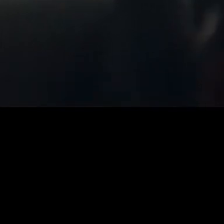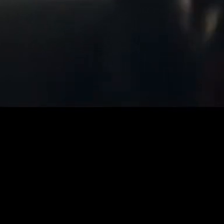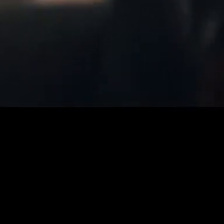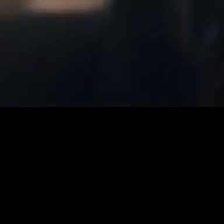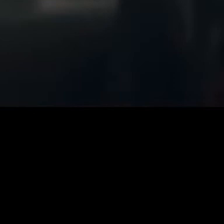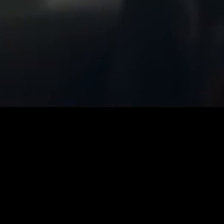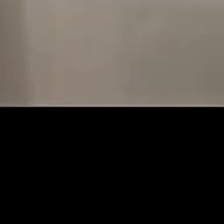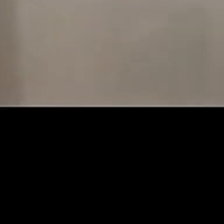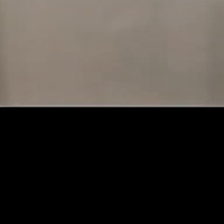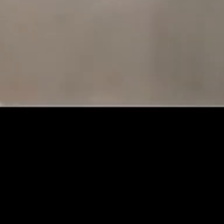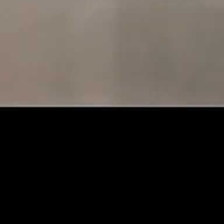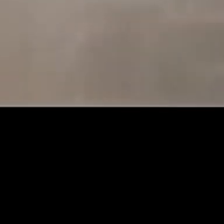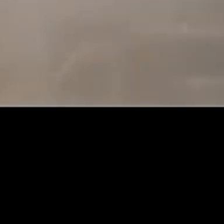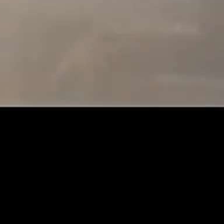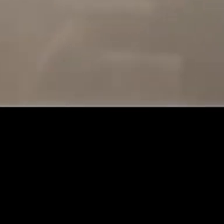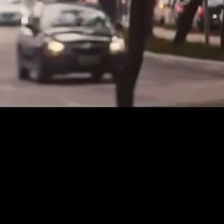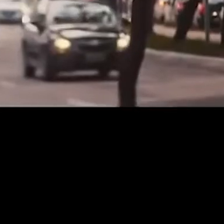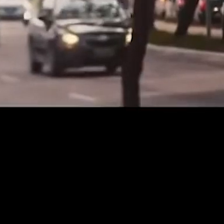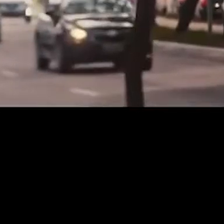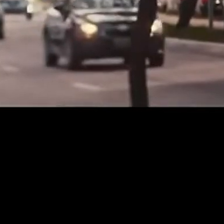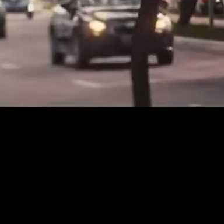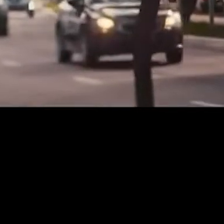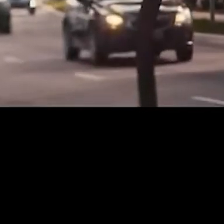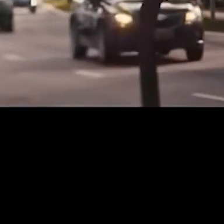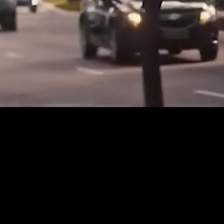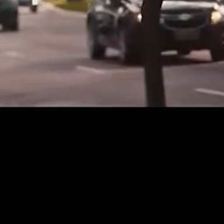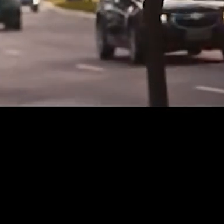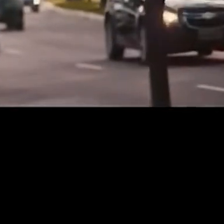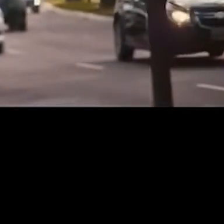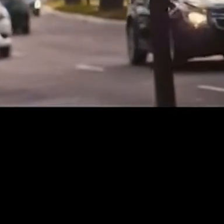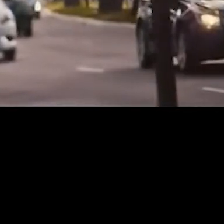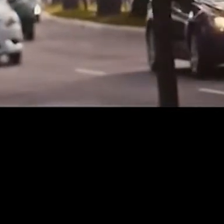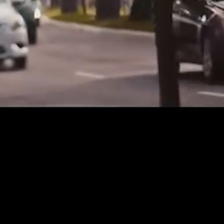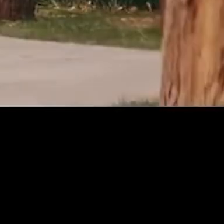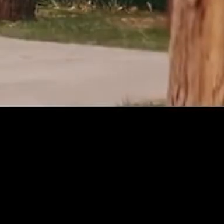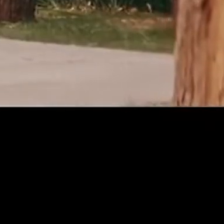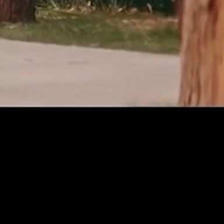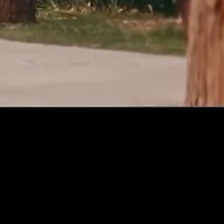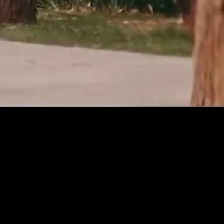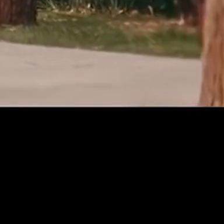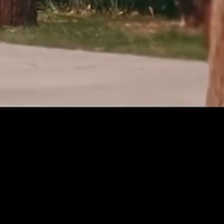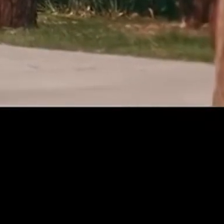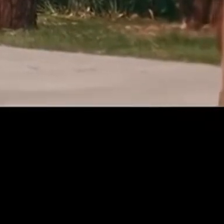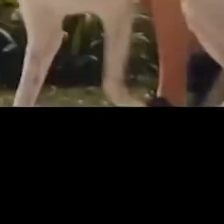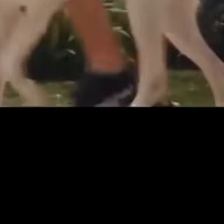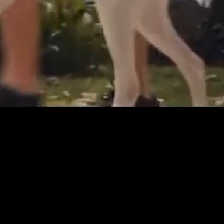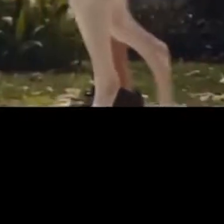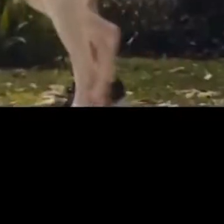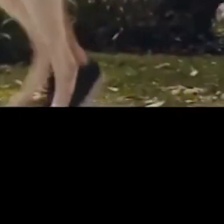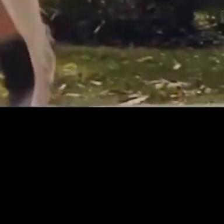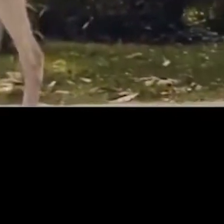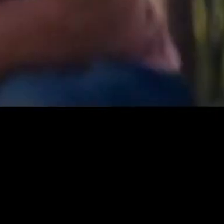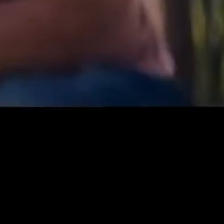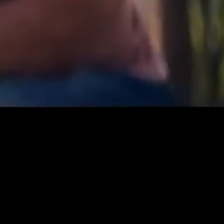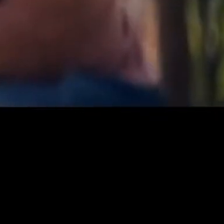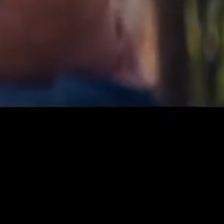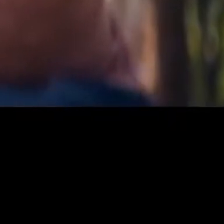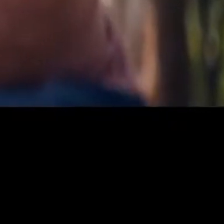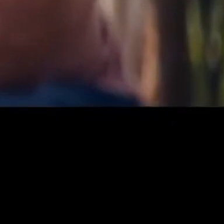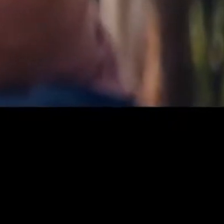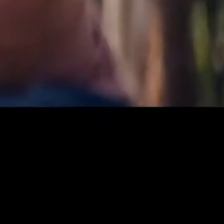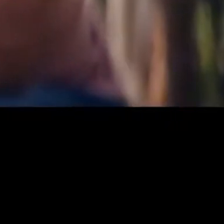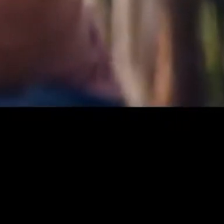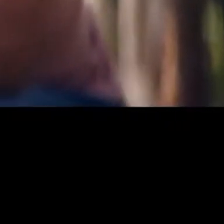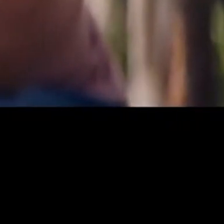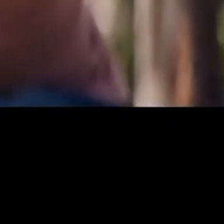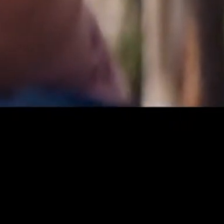Ei, eu queria poder falar com você. Te falar desses últimos meses e como tudo está melhor. Eu percebi